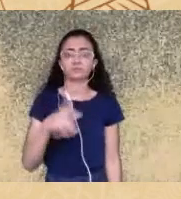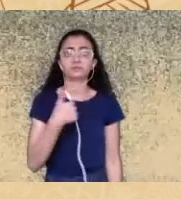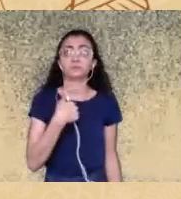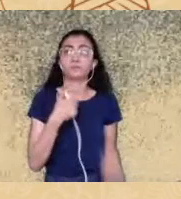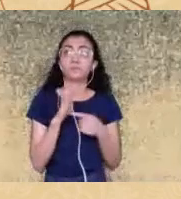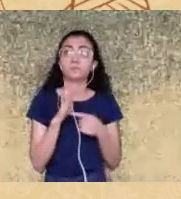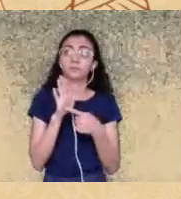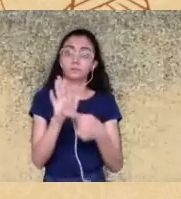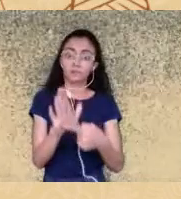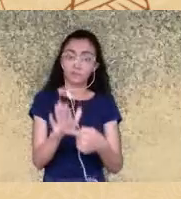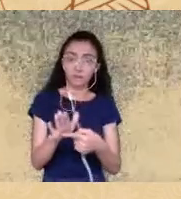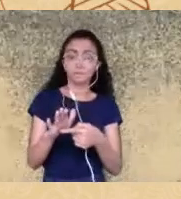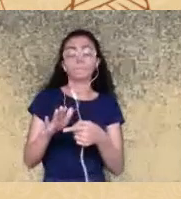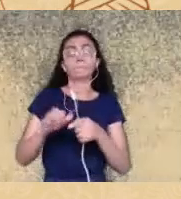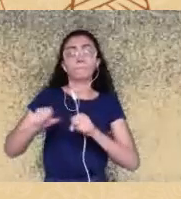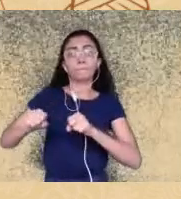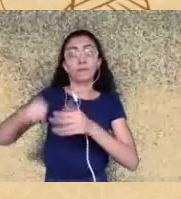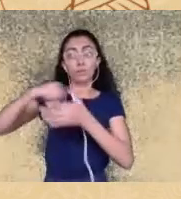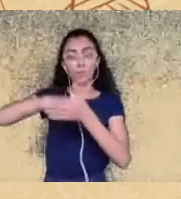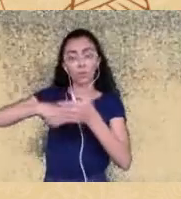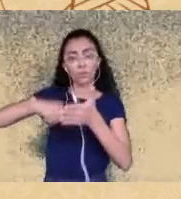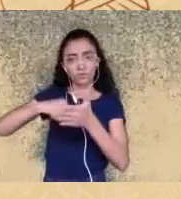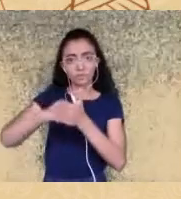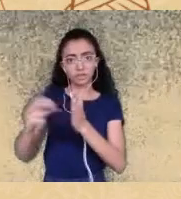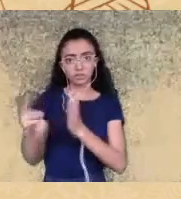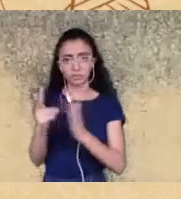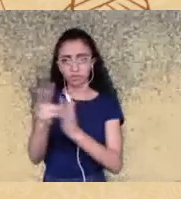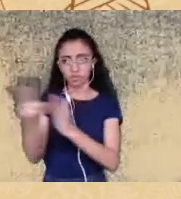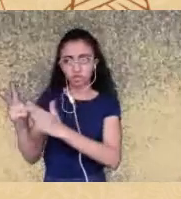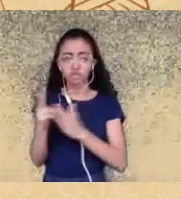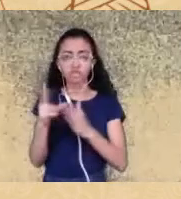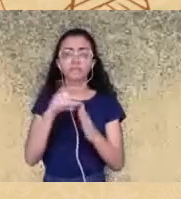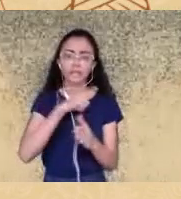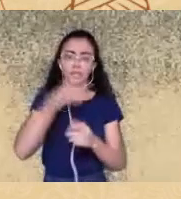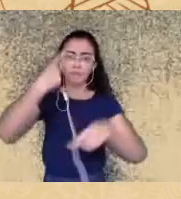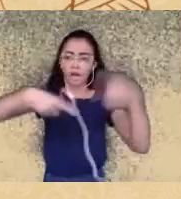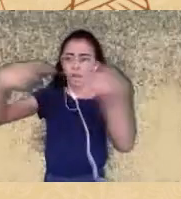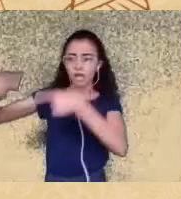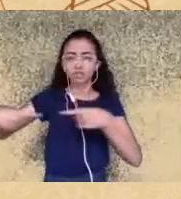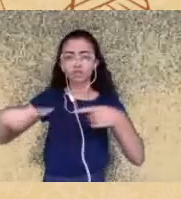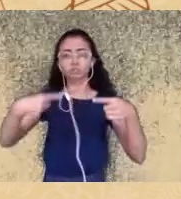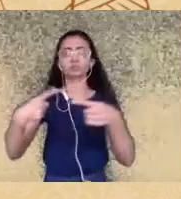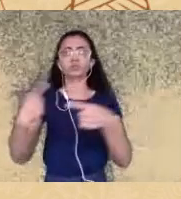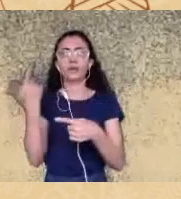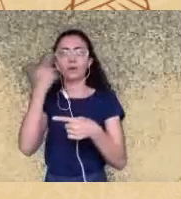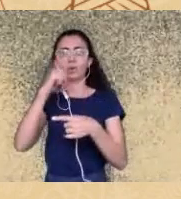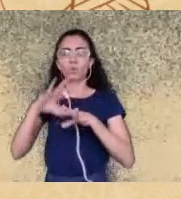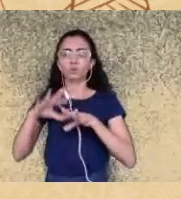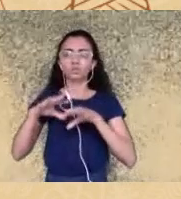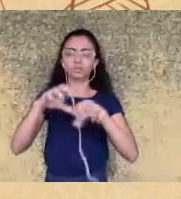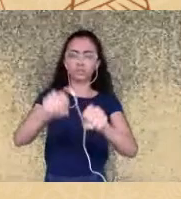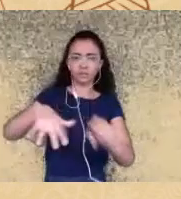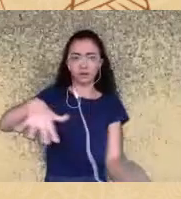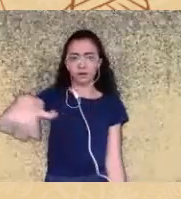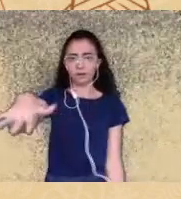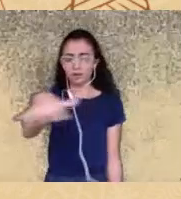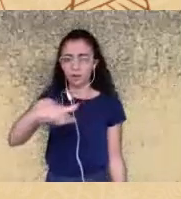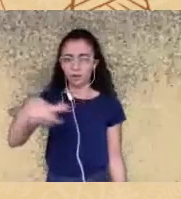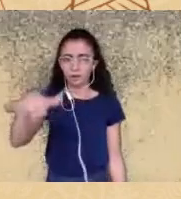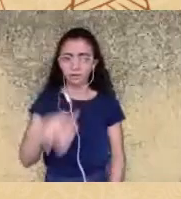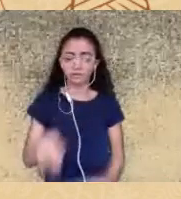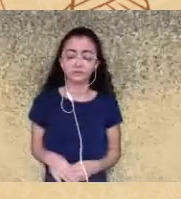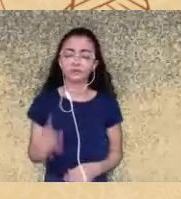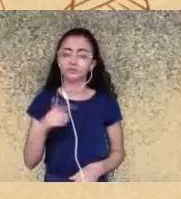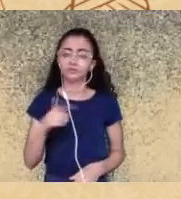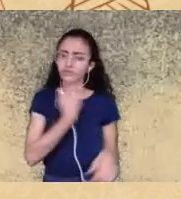indígena Guarani nós temos disputa dentro desse espaço nós por exemplo estamos na luta em relação ao marco temporal nós estamos